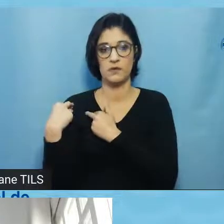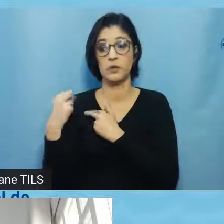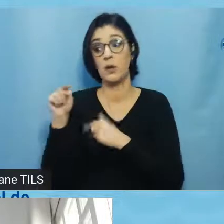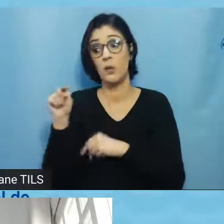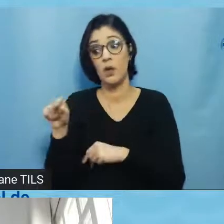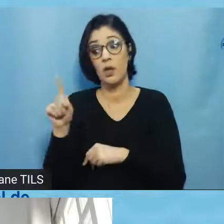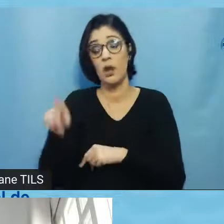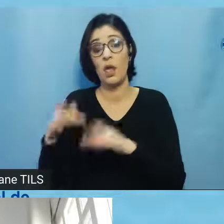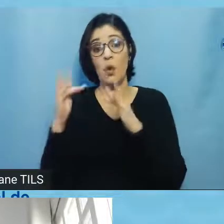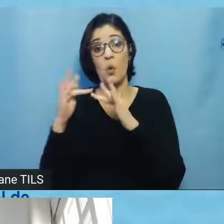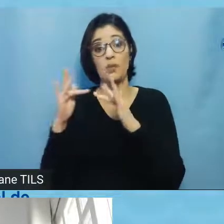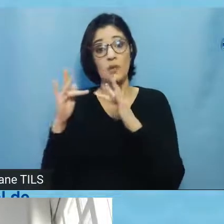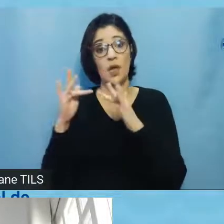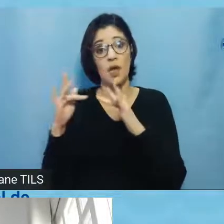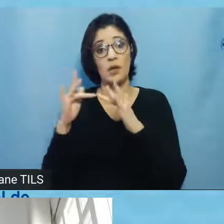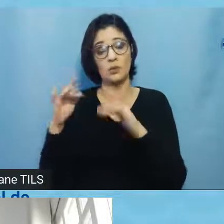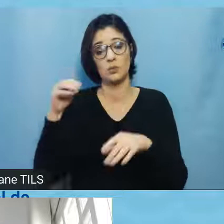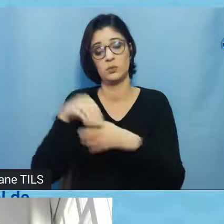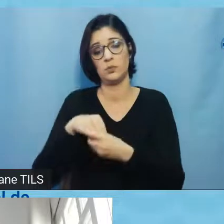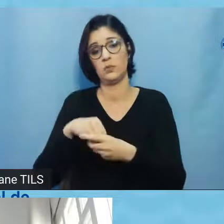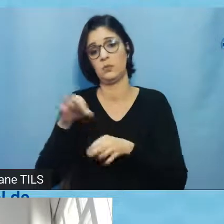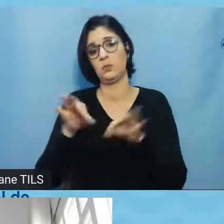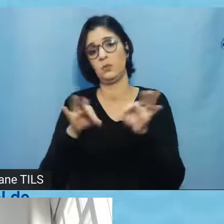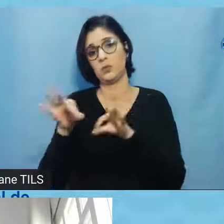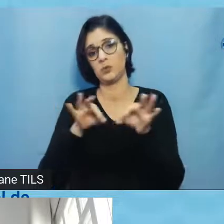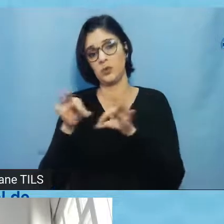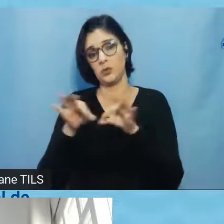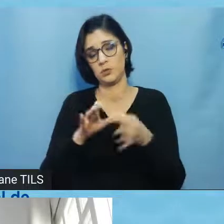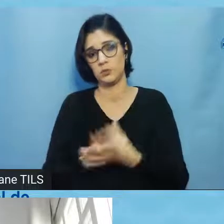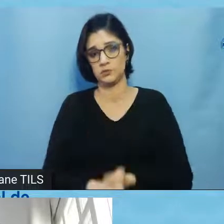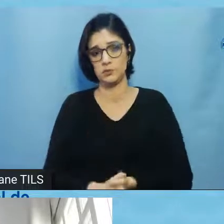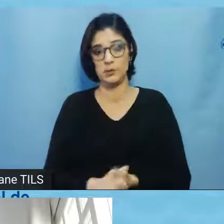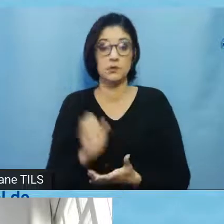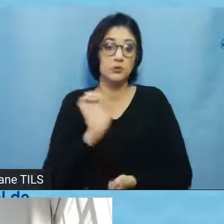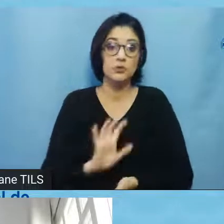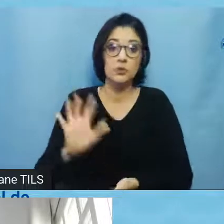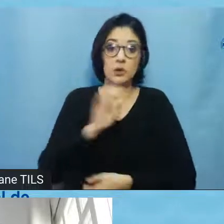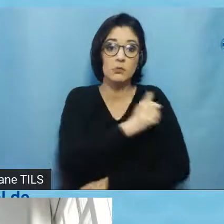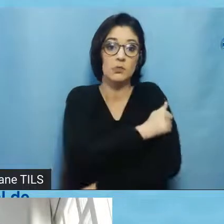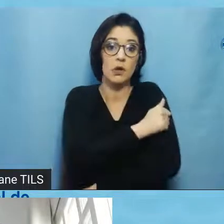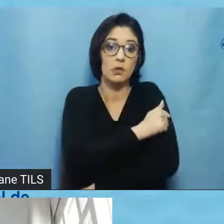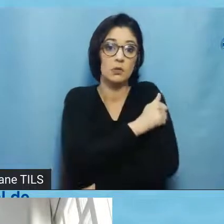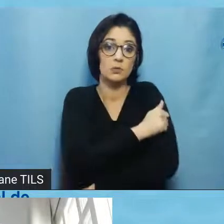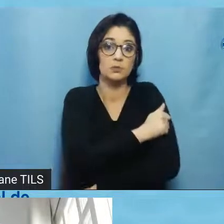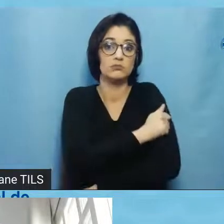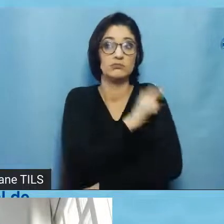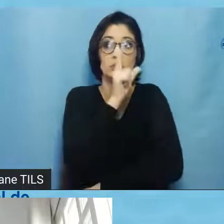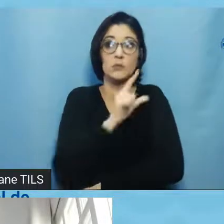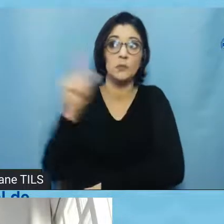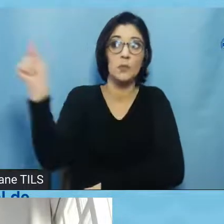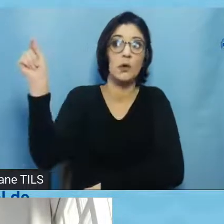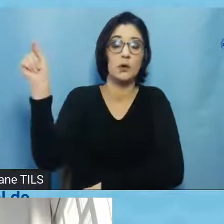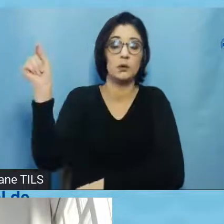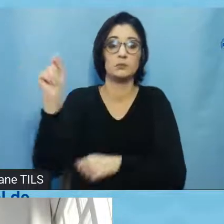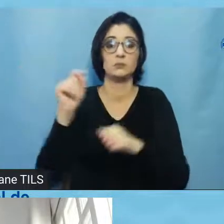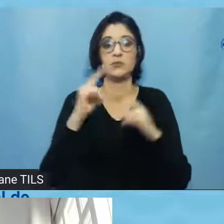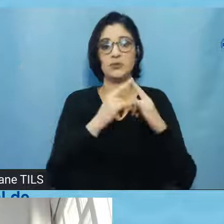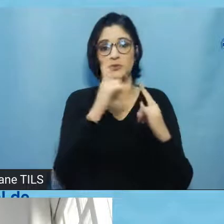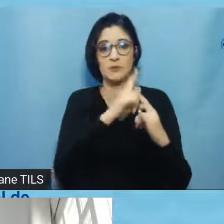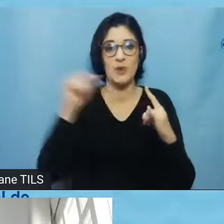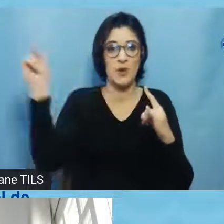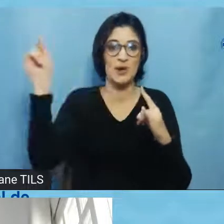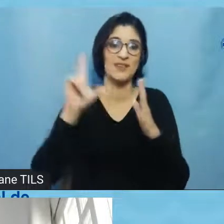contato, né, do projeto, tá? Em geral, como os alunos, eles saem do vínculo com a instituição, né? A gente